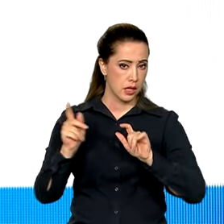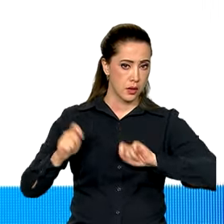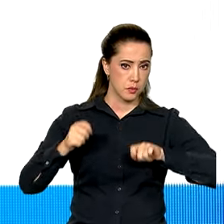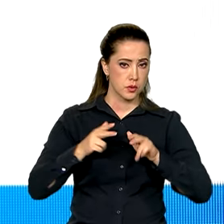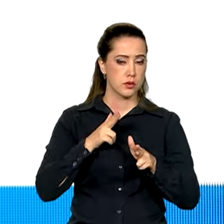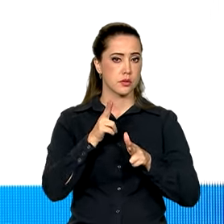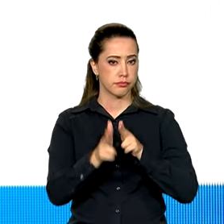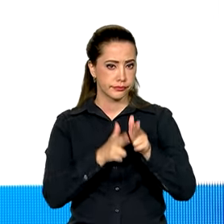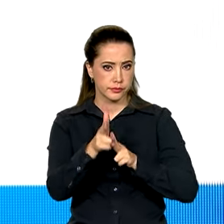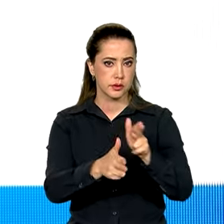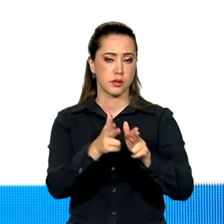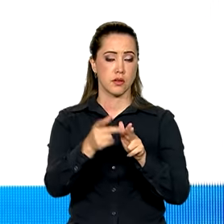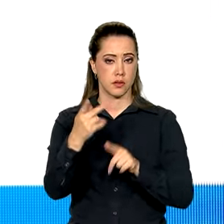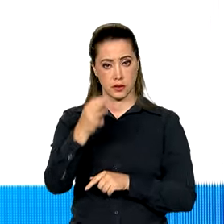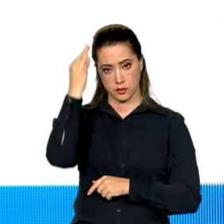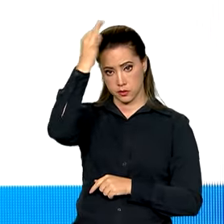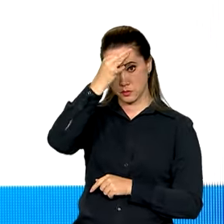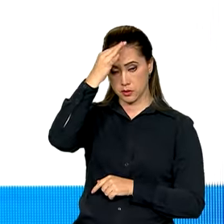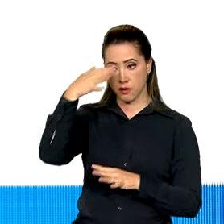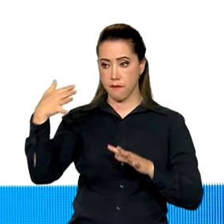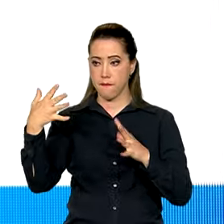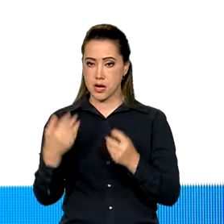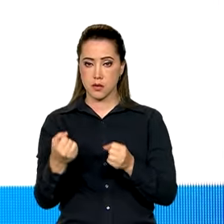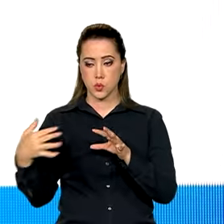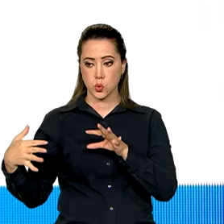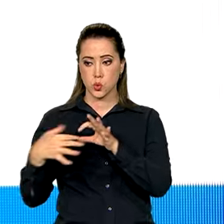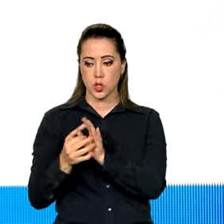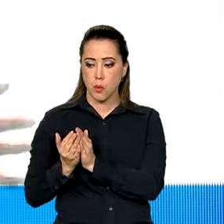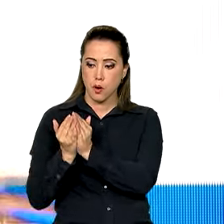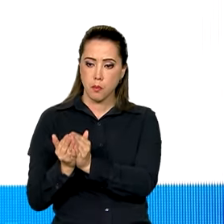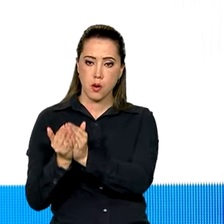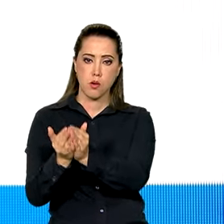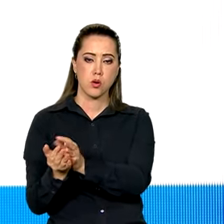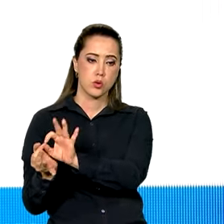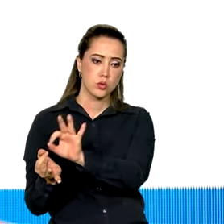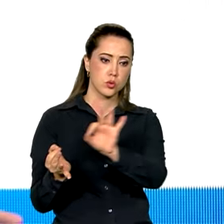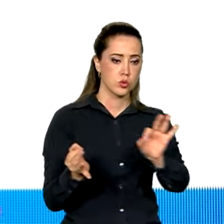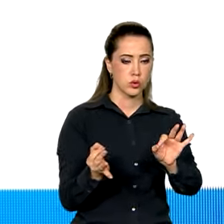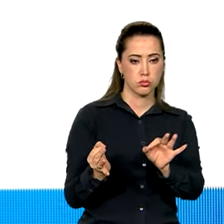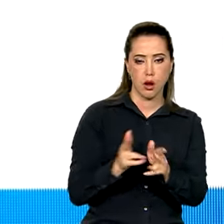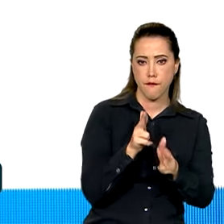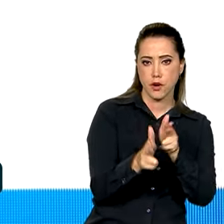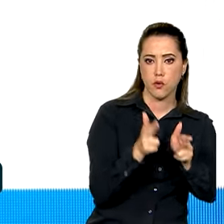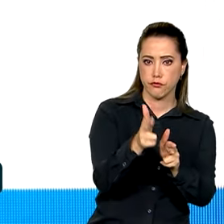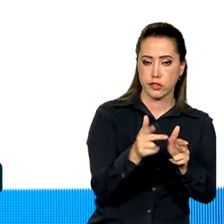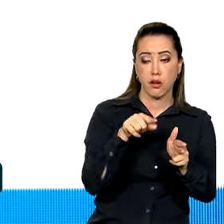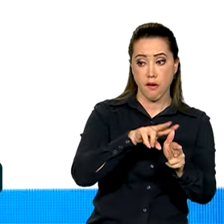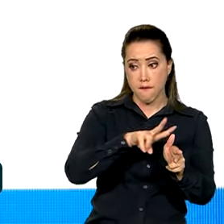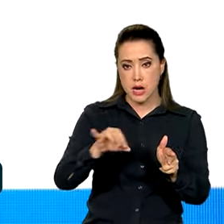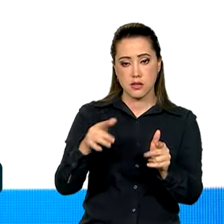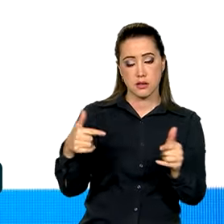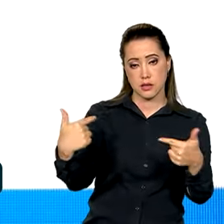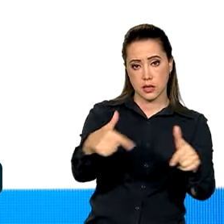ferroviário no Espírito Santo. Vamos conectar os portos do Espírito Santo às mais modernas ferrovias do Brasil e trabalhar